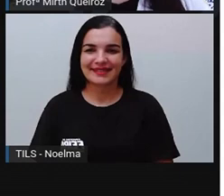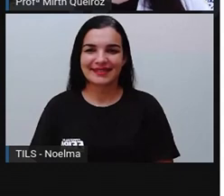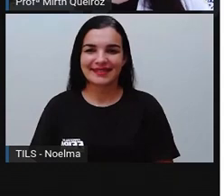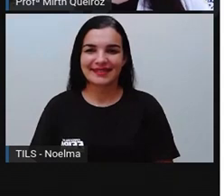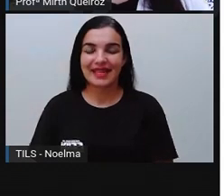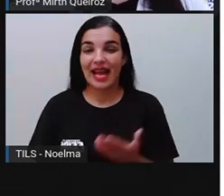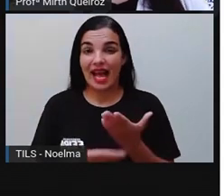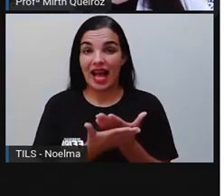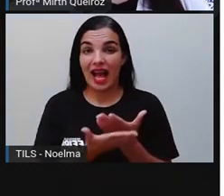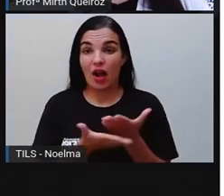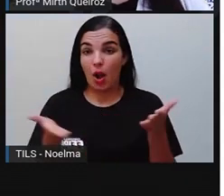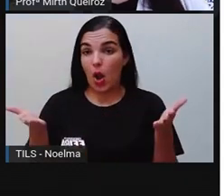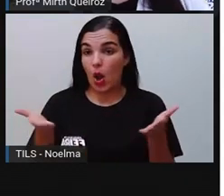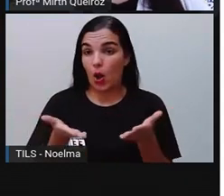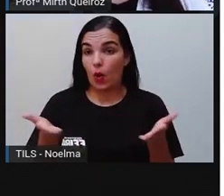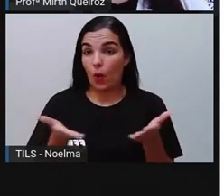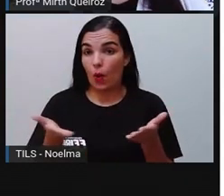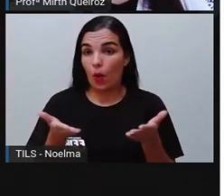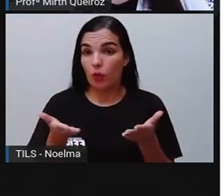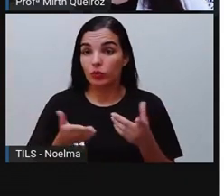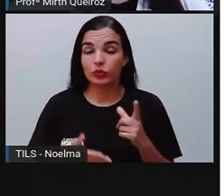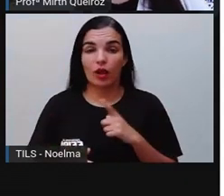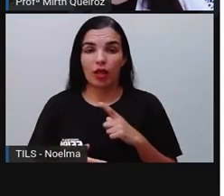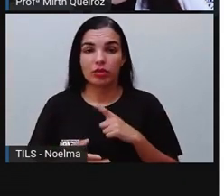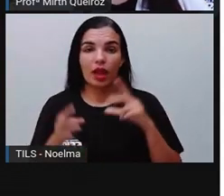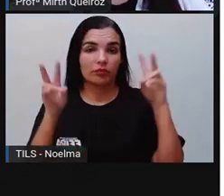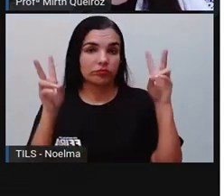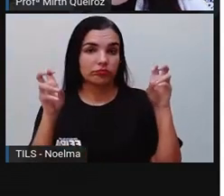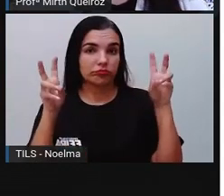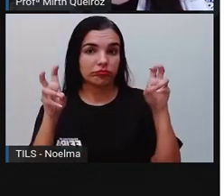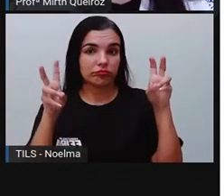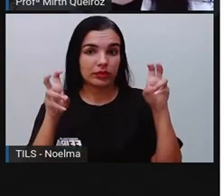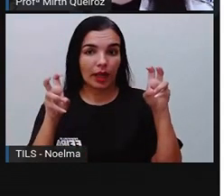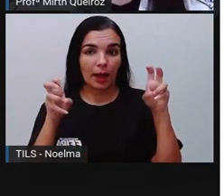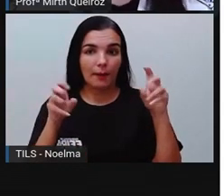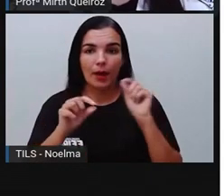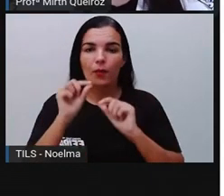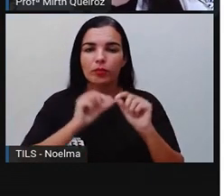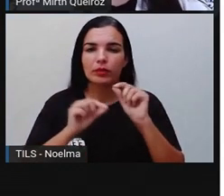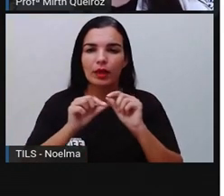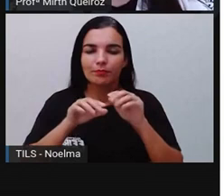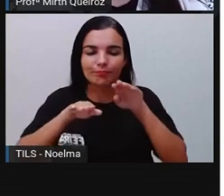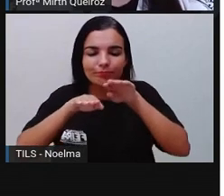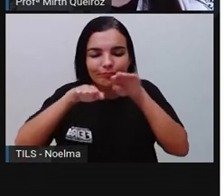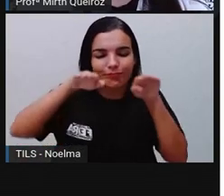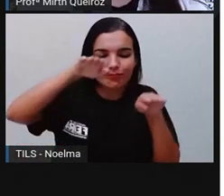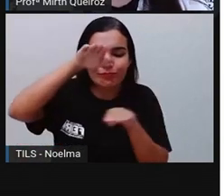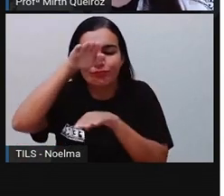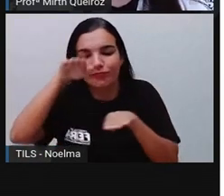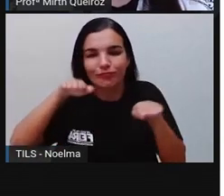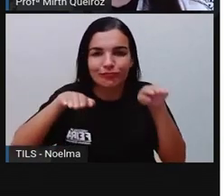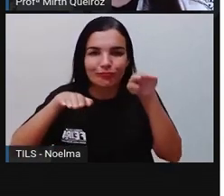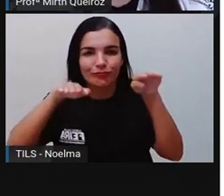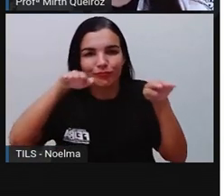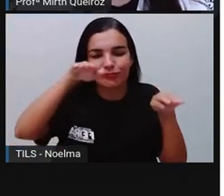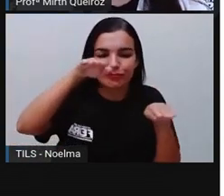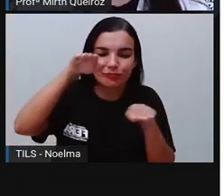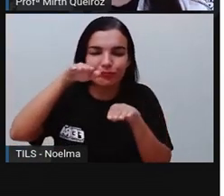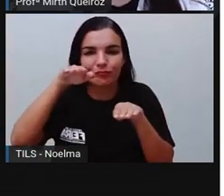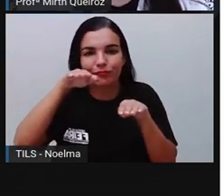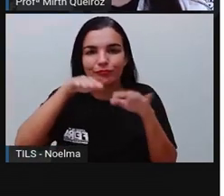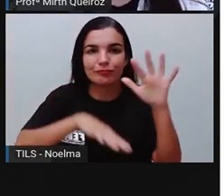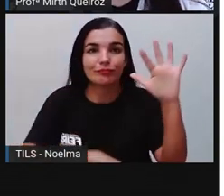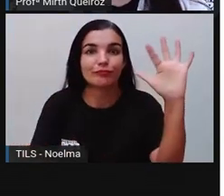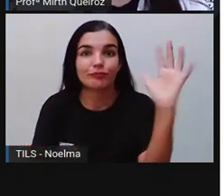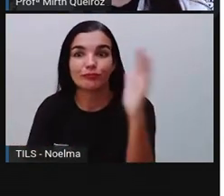Na aula de hoje, nós falaremos sobre o desequilíbrio ecológico. Vocês